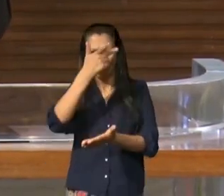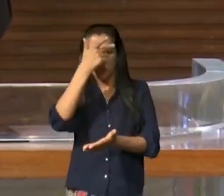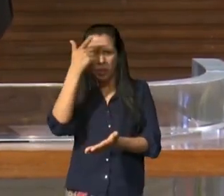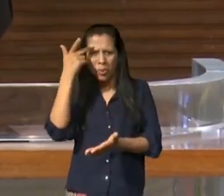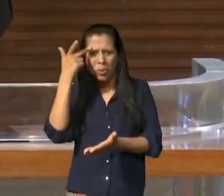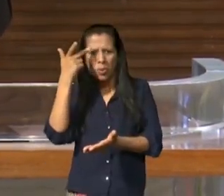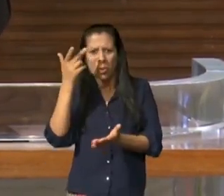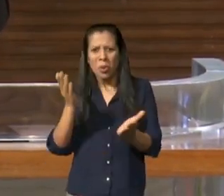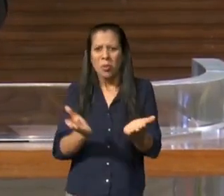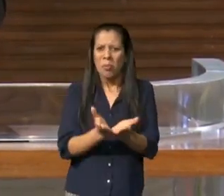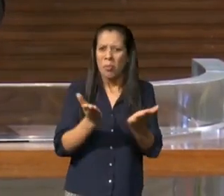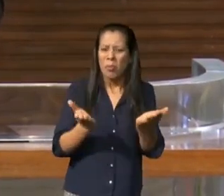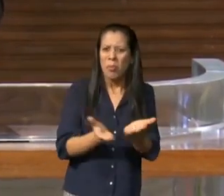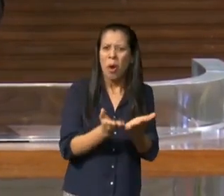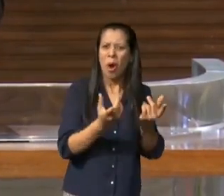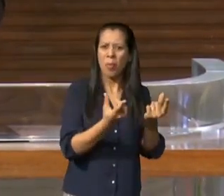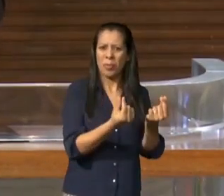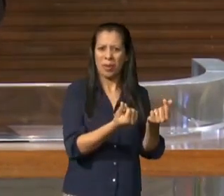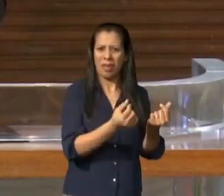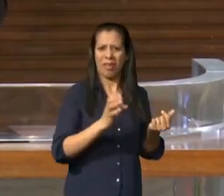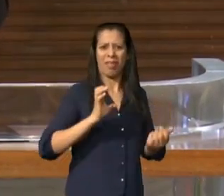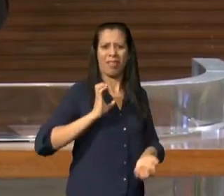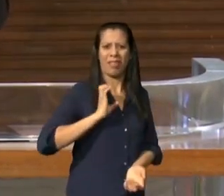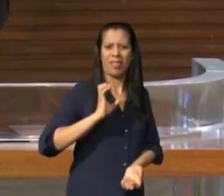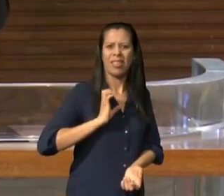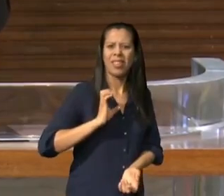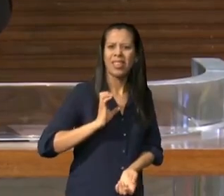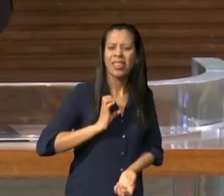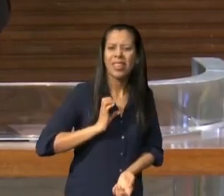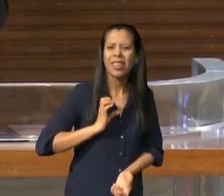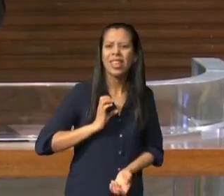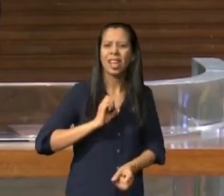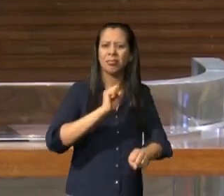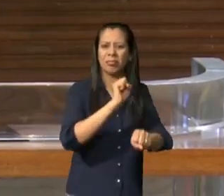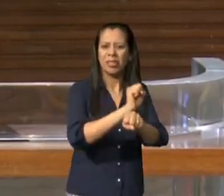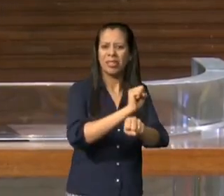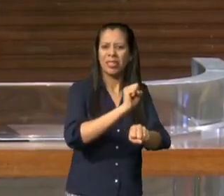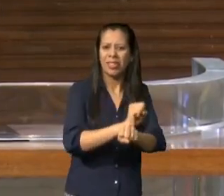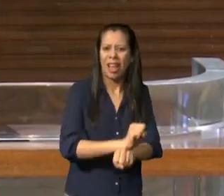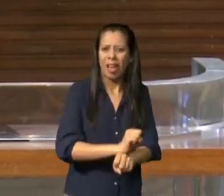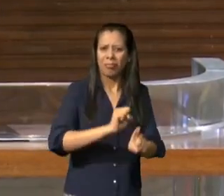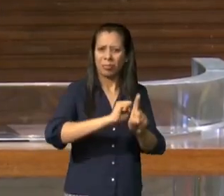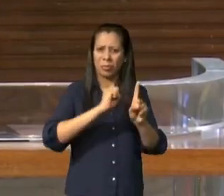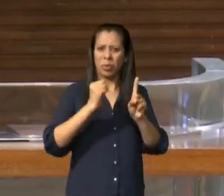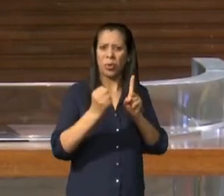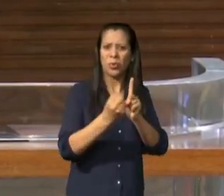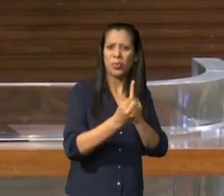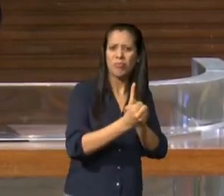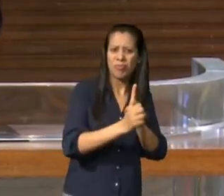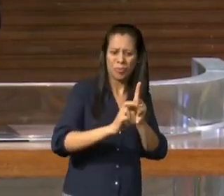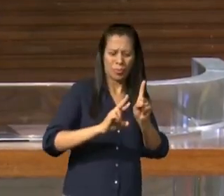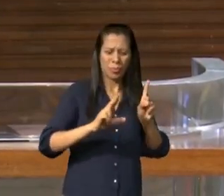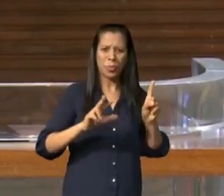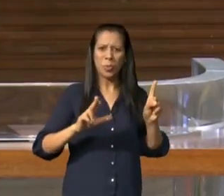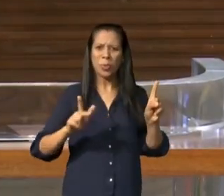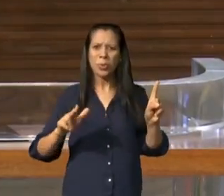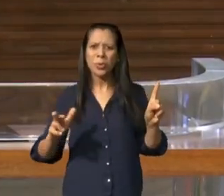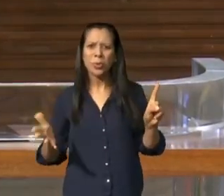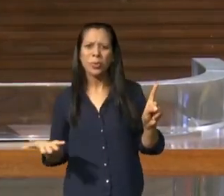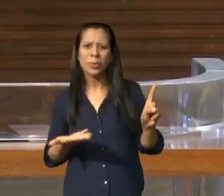e escravos e essa misceginação cultural trazia consigo também os seus problemas